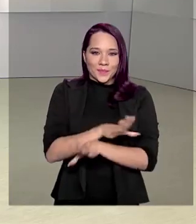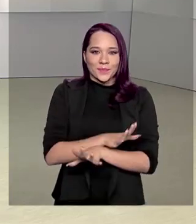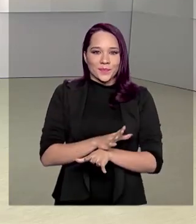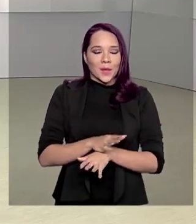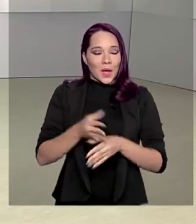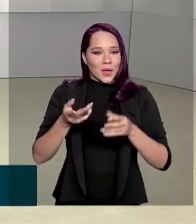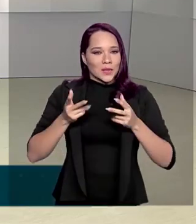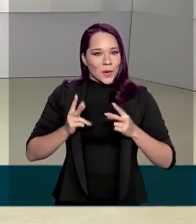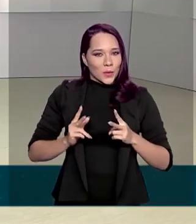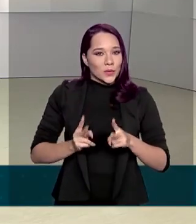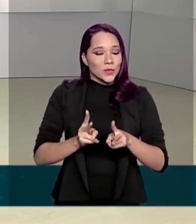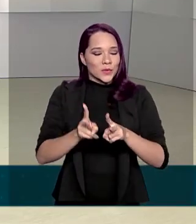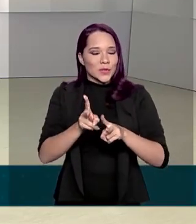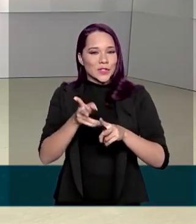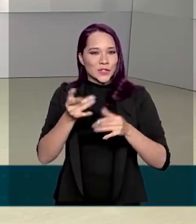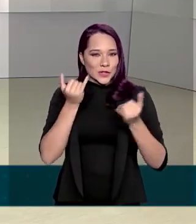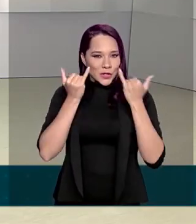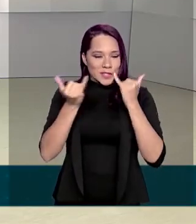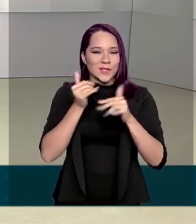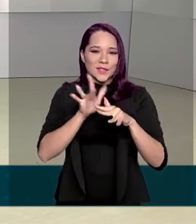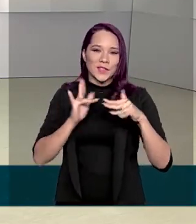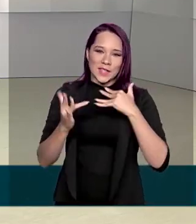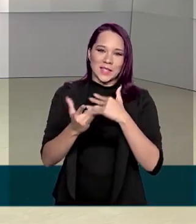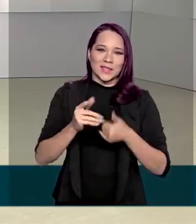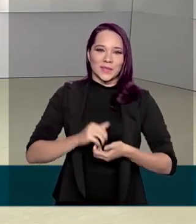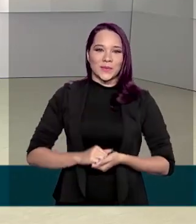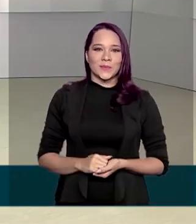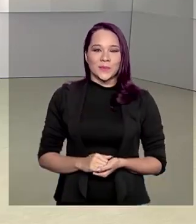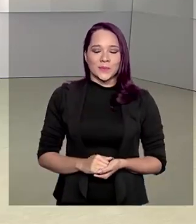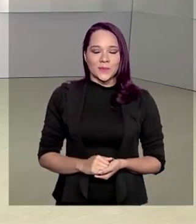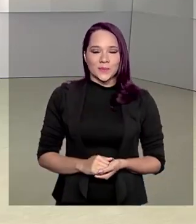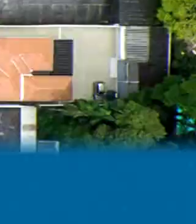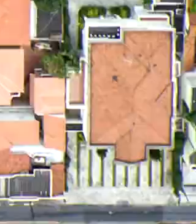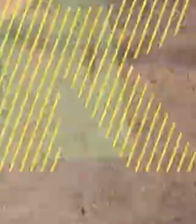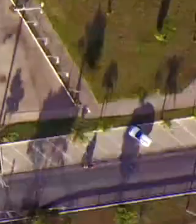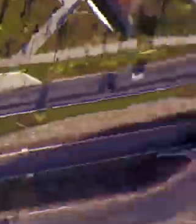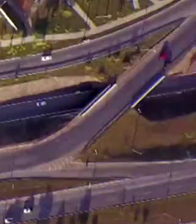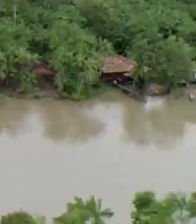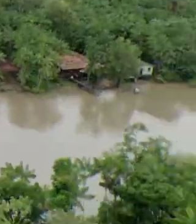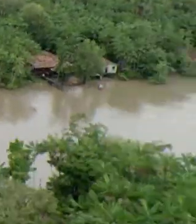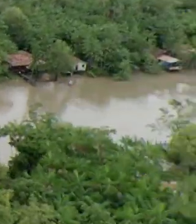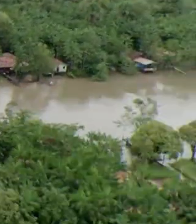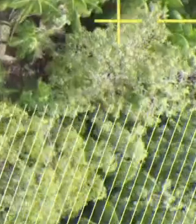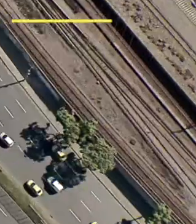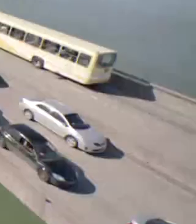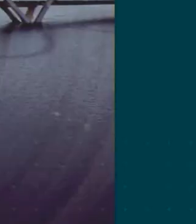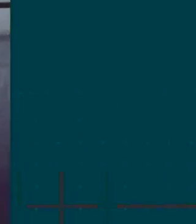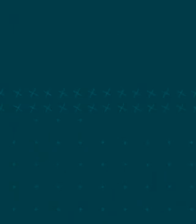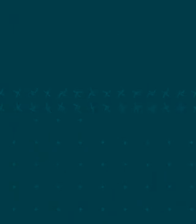aqui. Você acompanha outras notícias nas nossas redes sociais. Transcrição e por Quintena